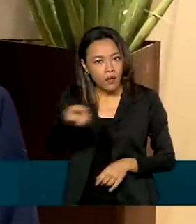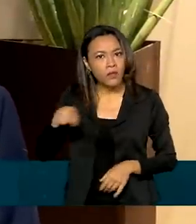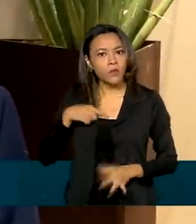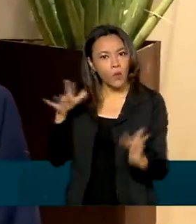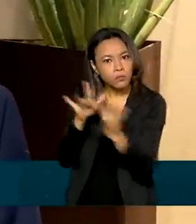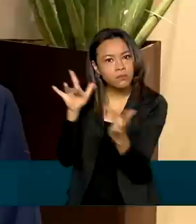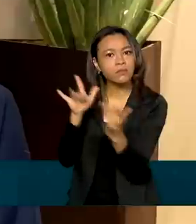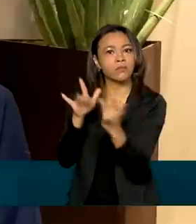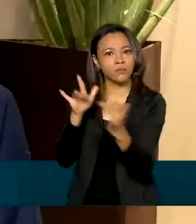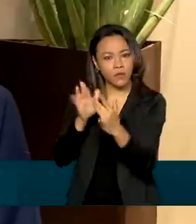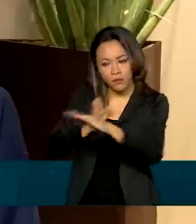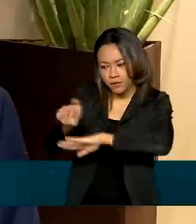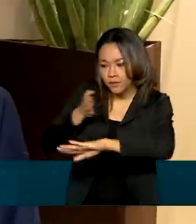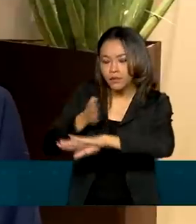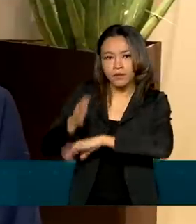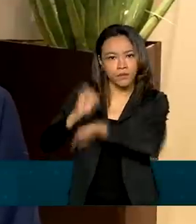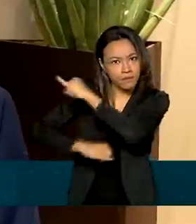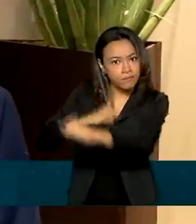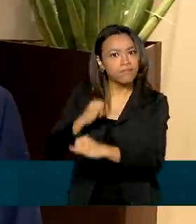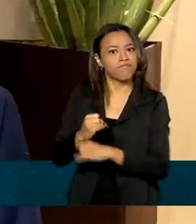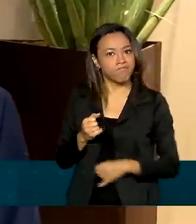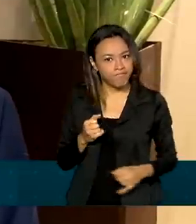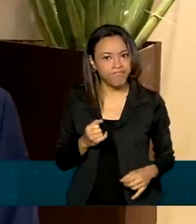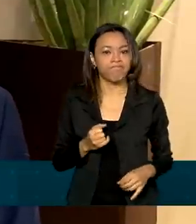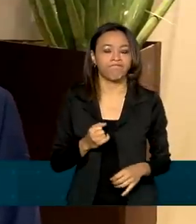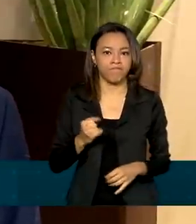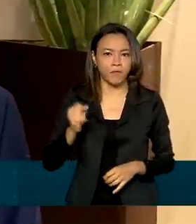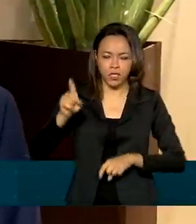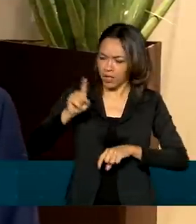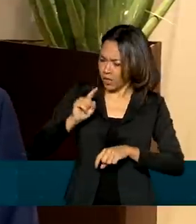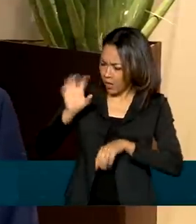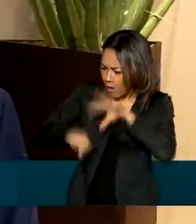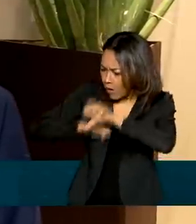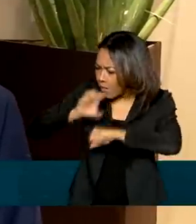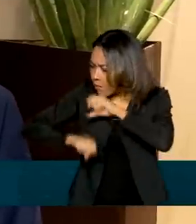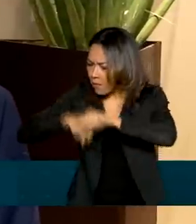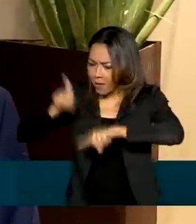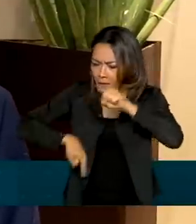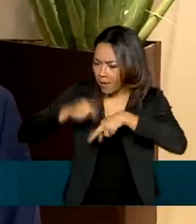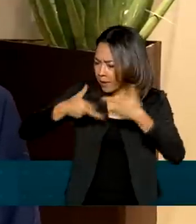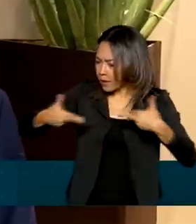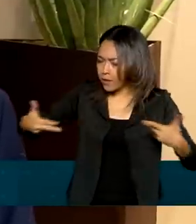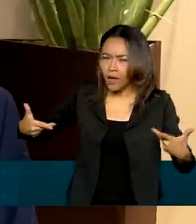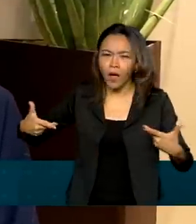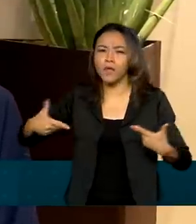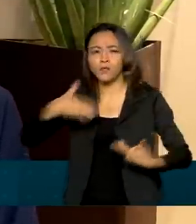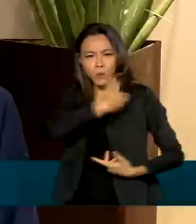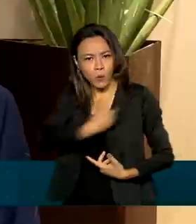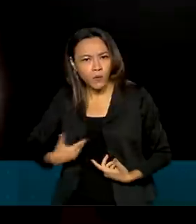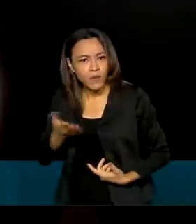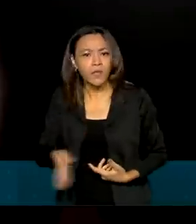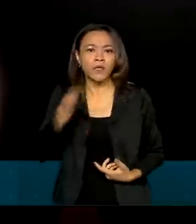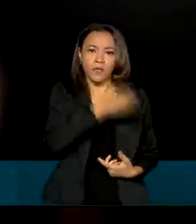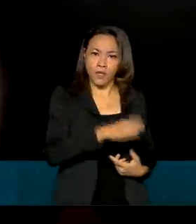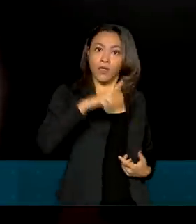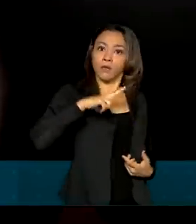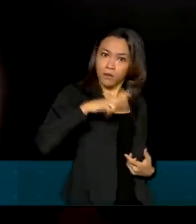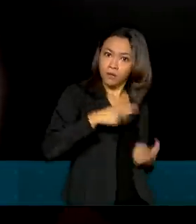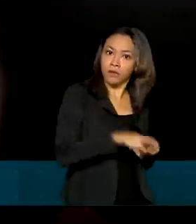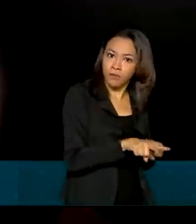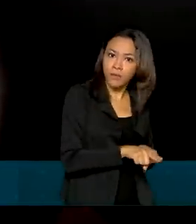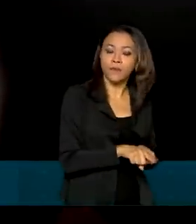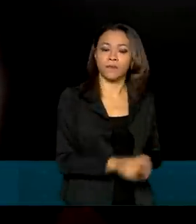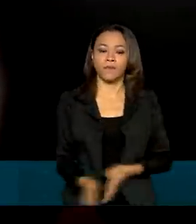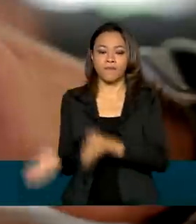e muito engajados com o consumo de produtos e serviços digitais, tanto públicos quanto privados. 55